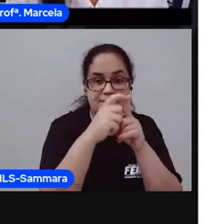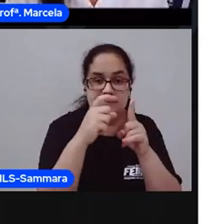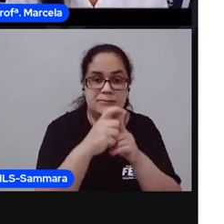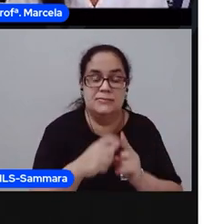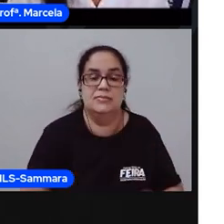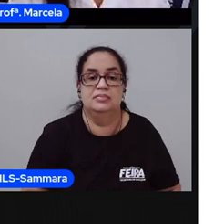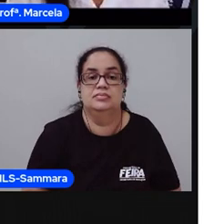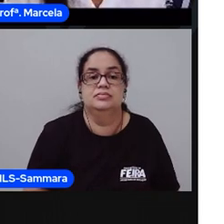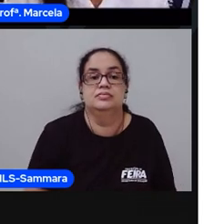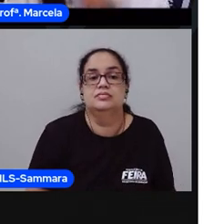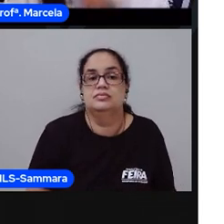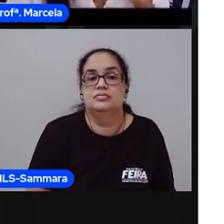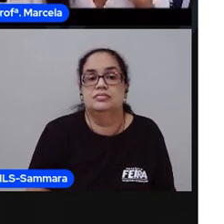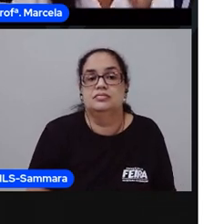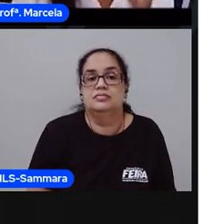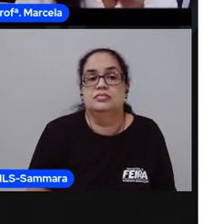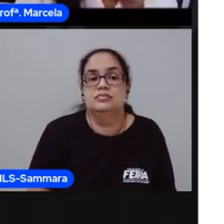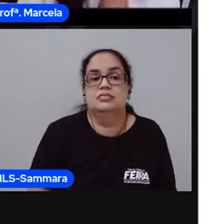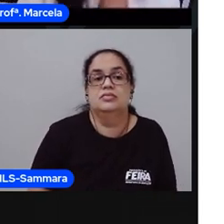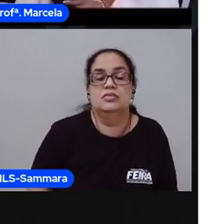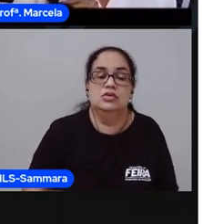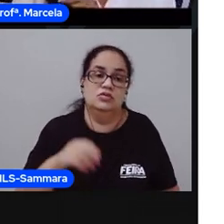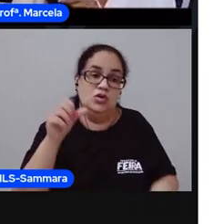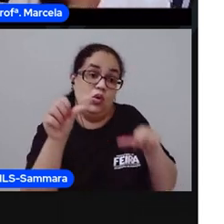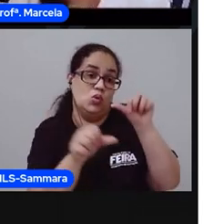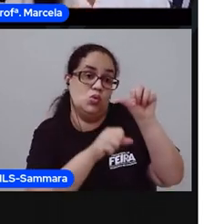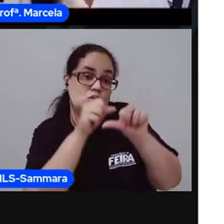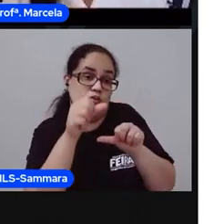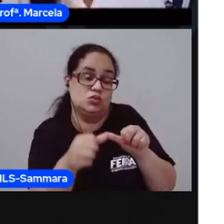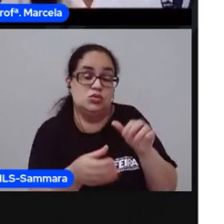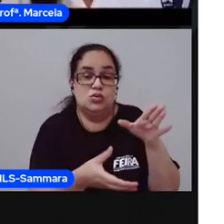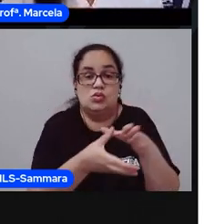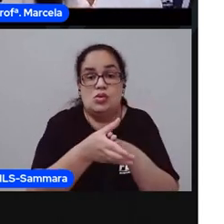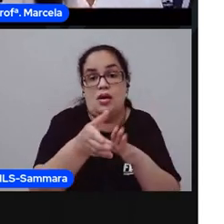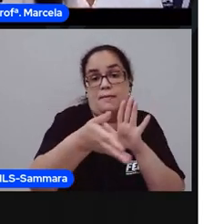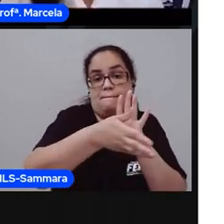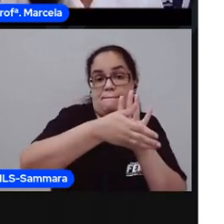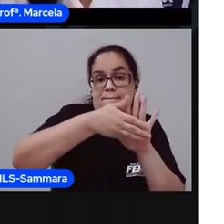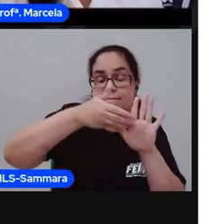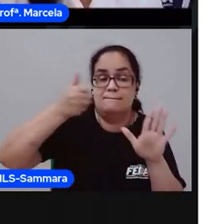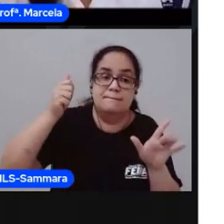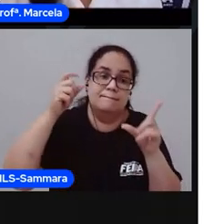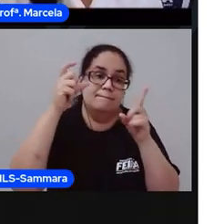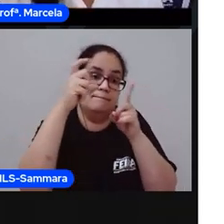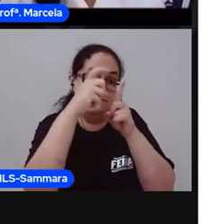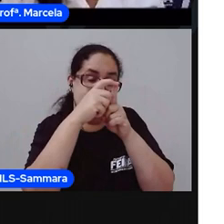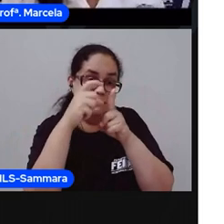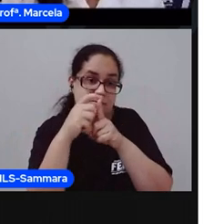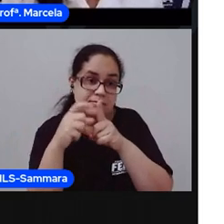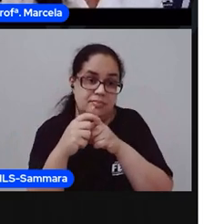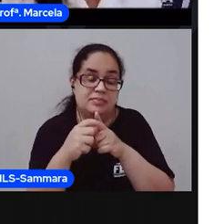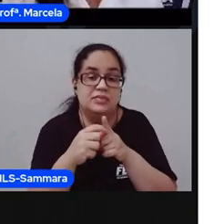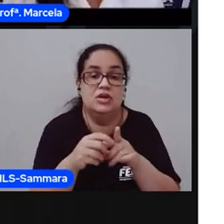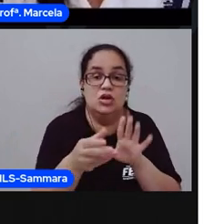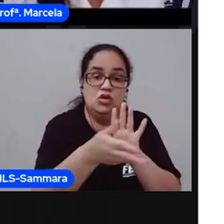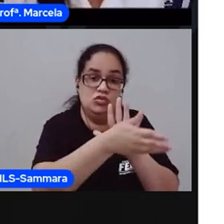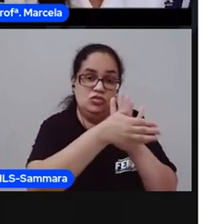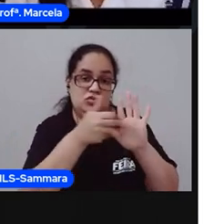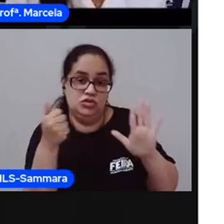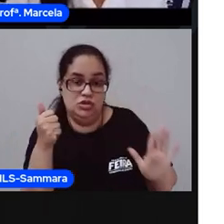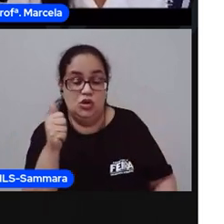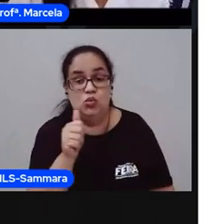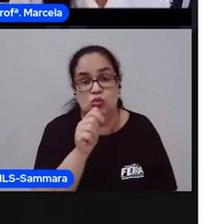Vou fazer o último truco. Vou pegar essa palavra. Vou retirar o G.